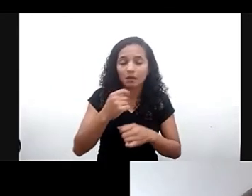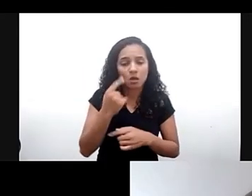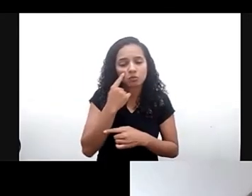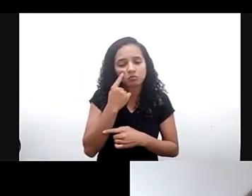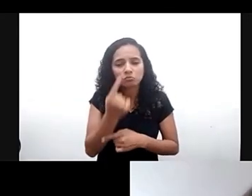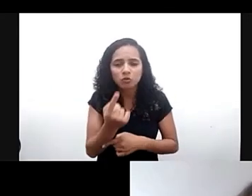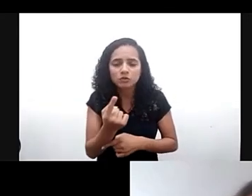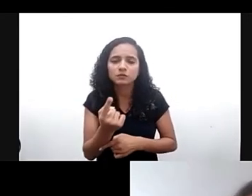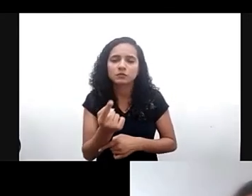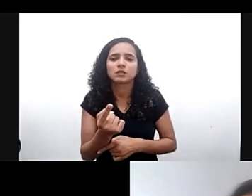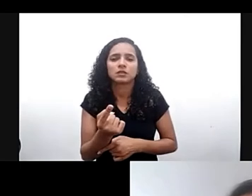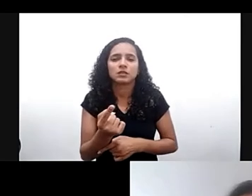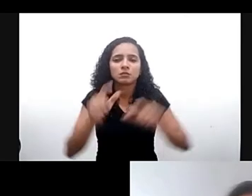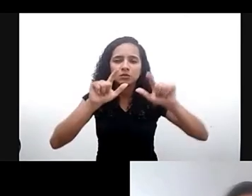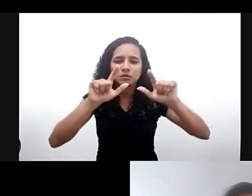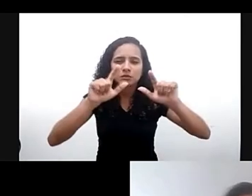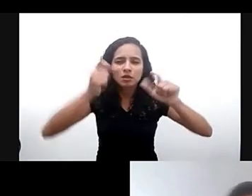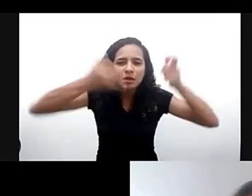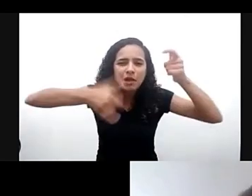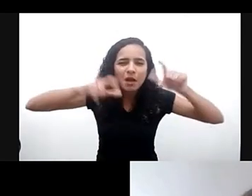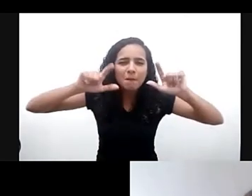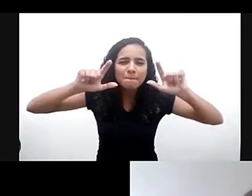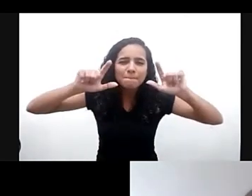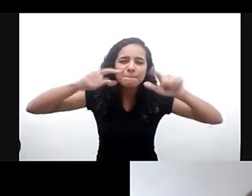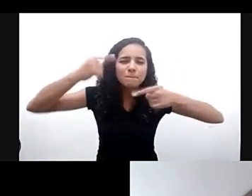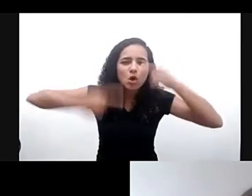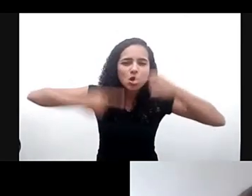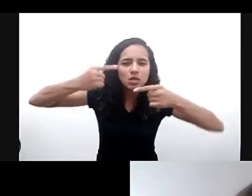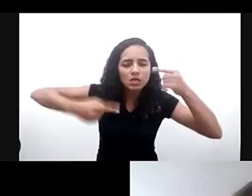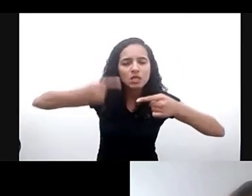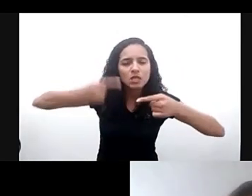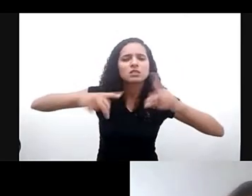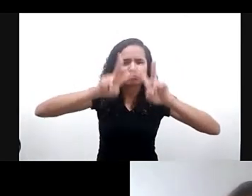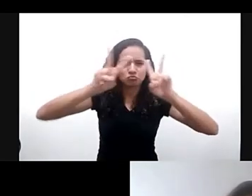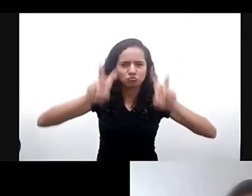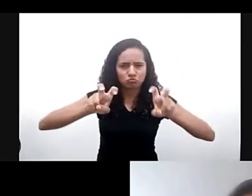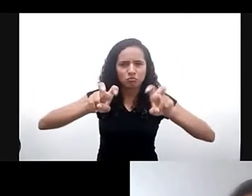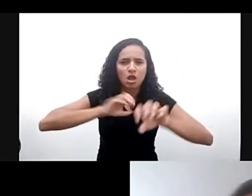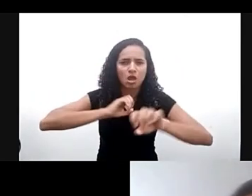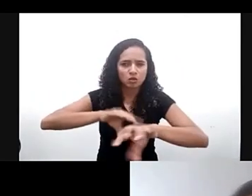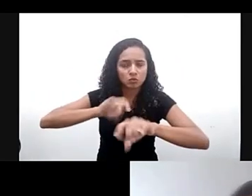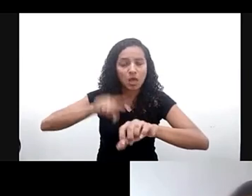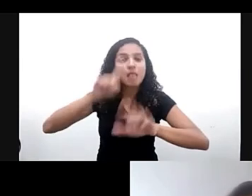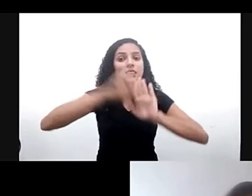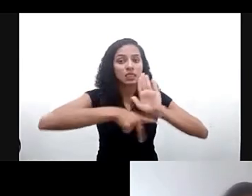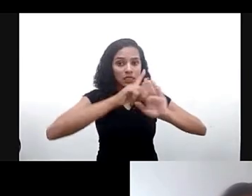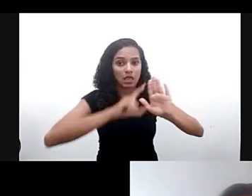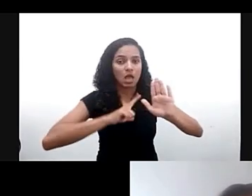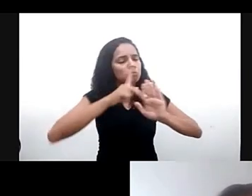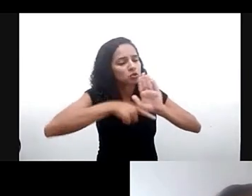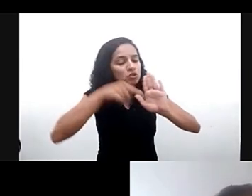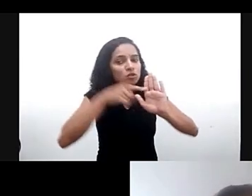pain sobre políticas educacionais e há um projeto que está tratando sobre isso